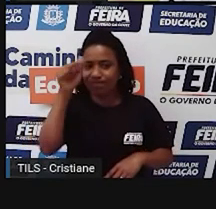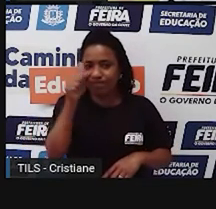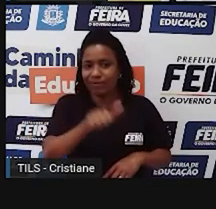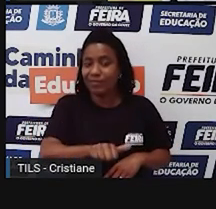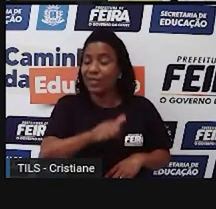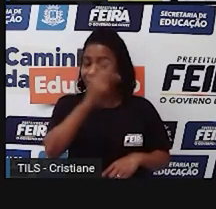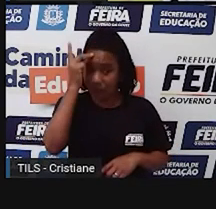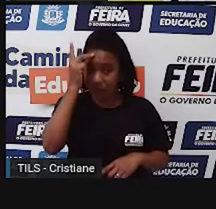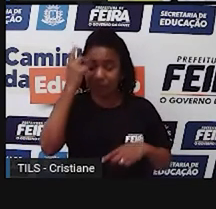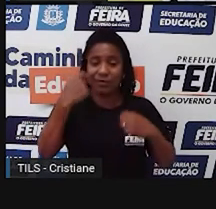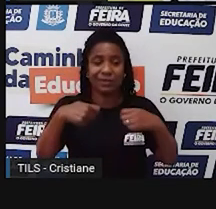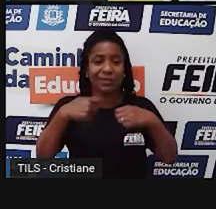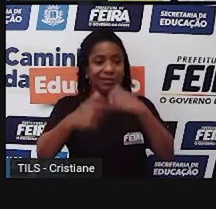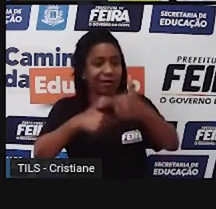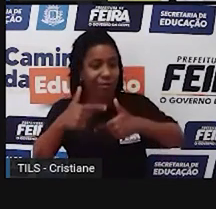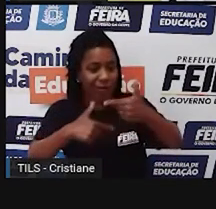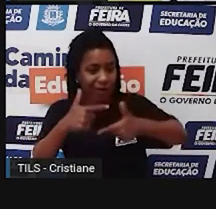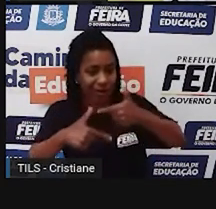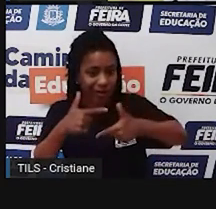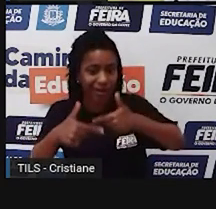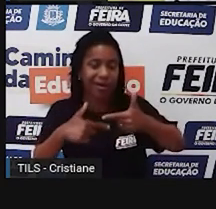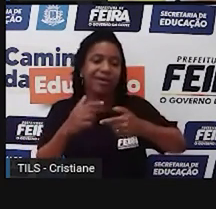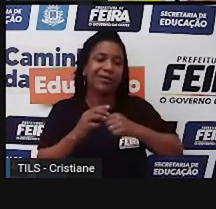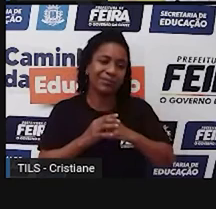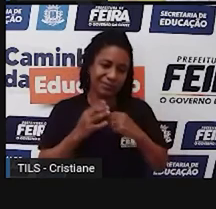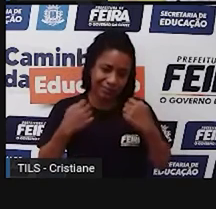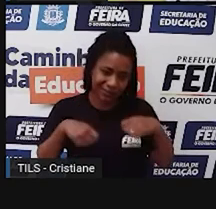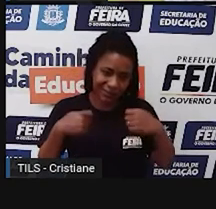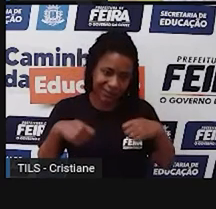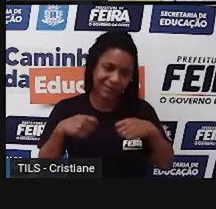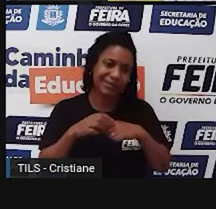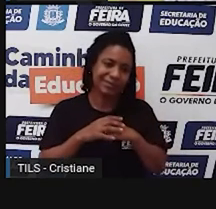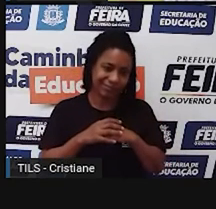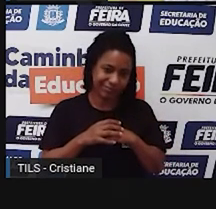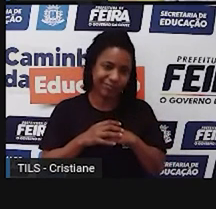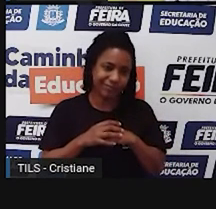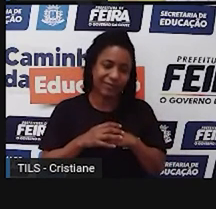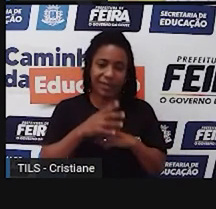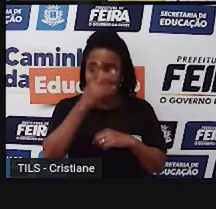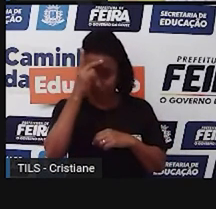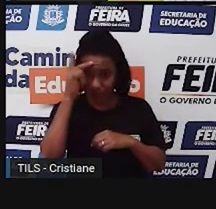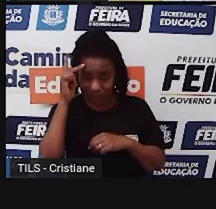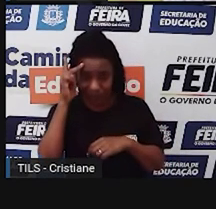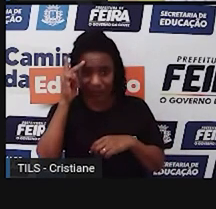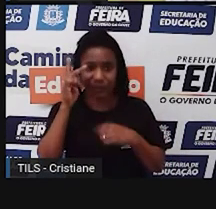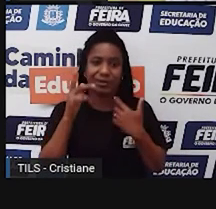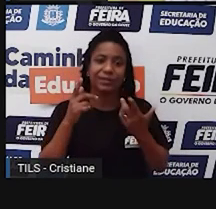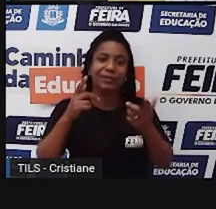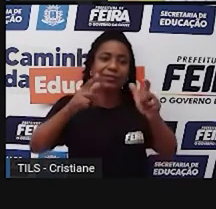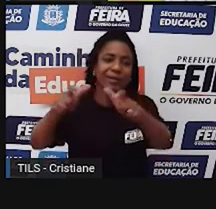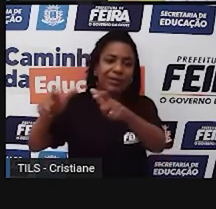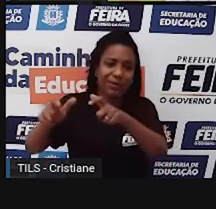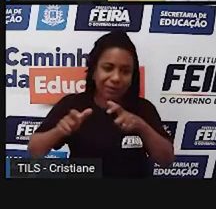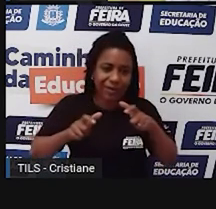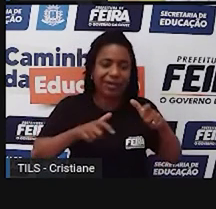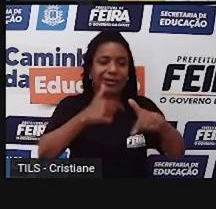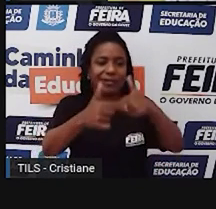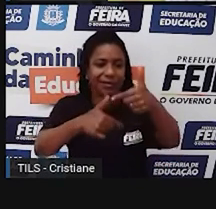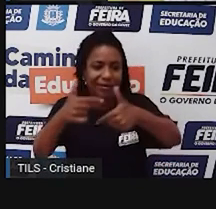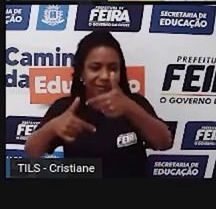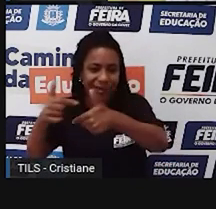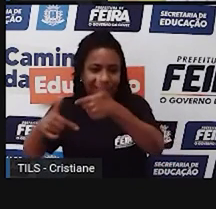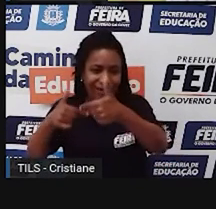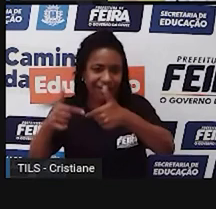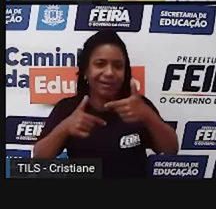trabalhar e, infelizmente, a maioria delas trabalha em áreas, né? Com essa péssima qualidade